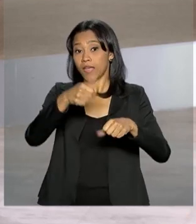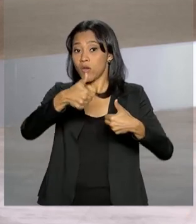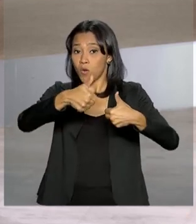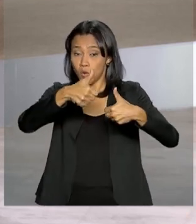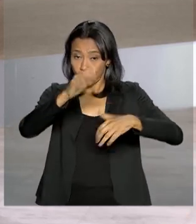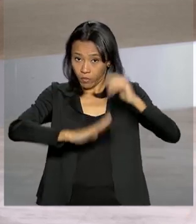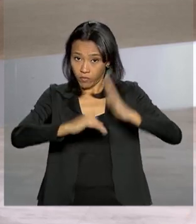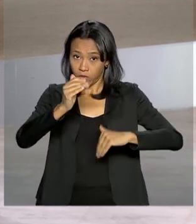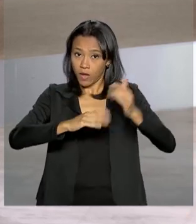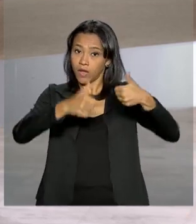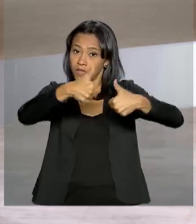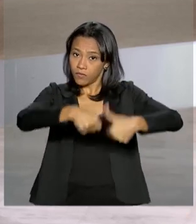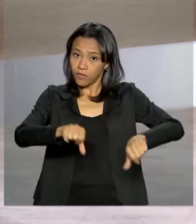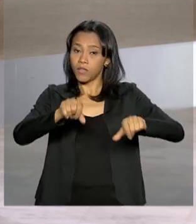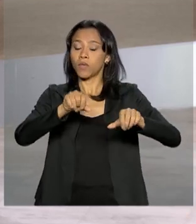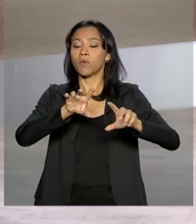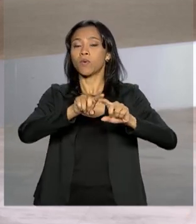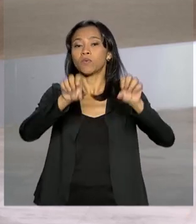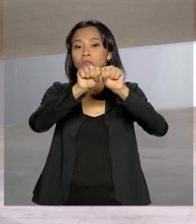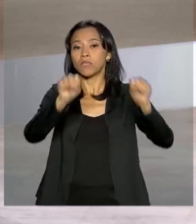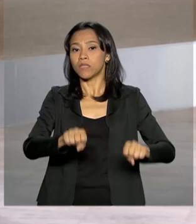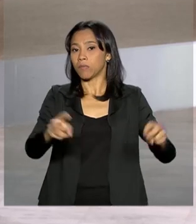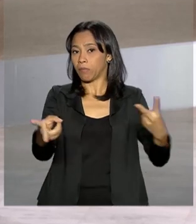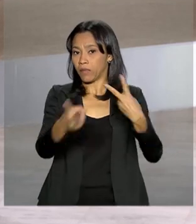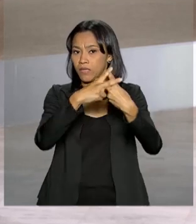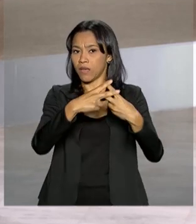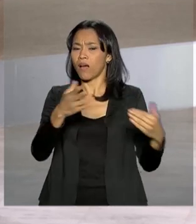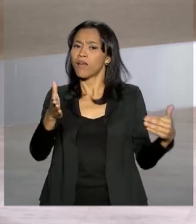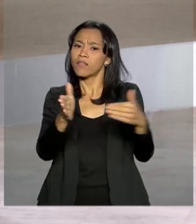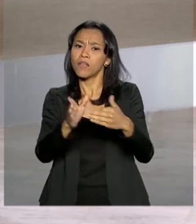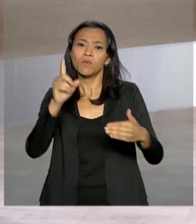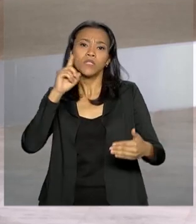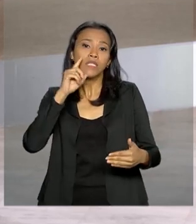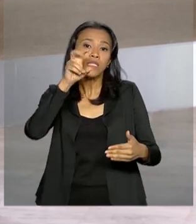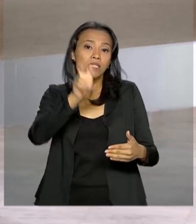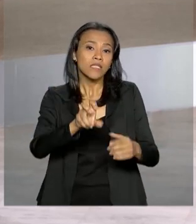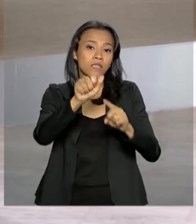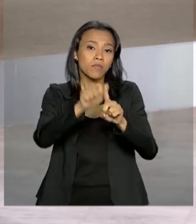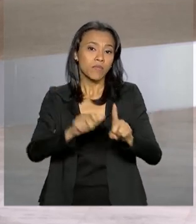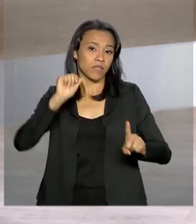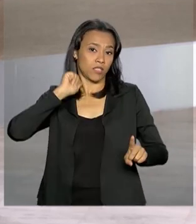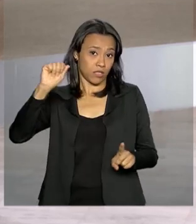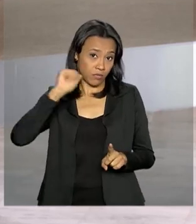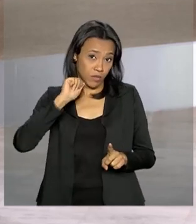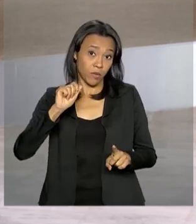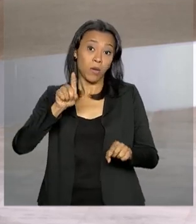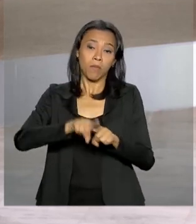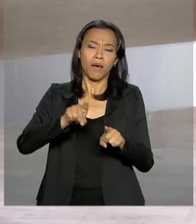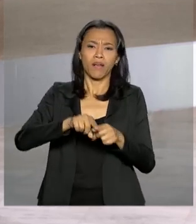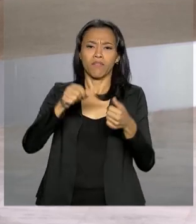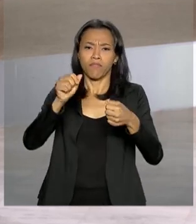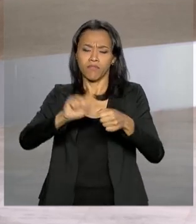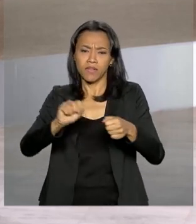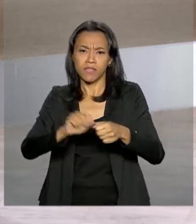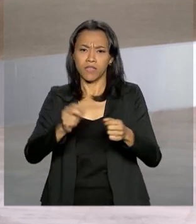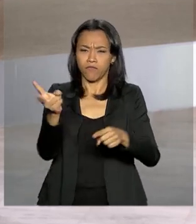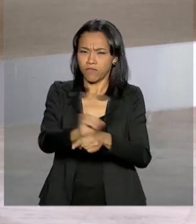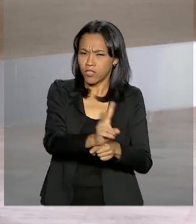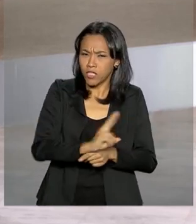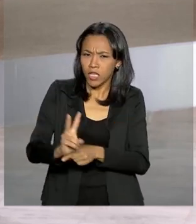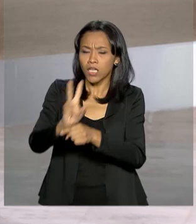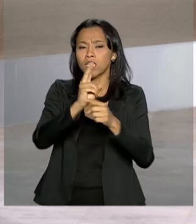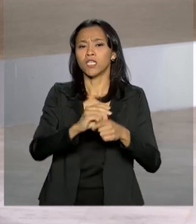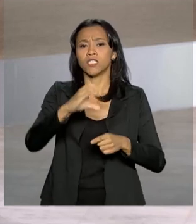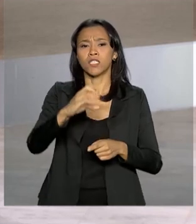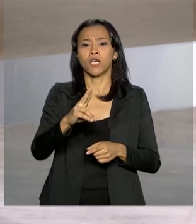Penitenciária Agrícola de Monte Cristo até o dia 5 de abril, para atividades e serviços de guarda, vigilância e